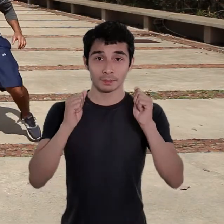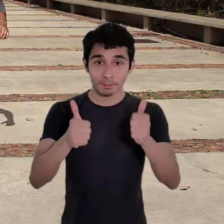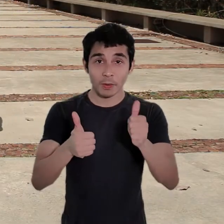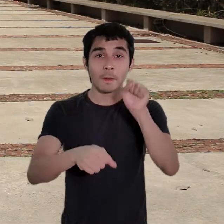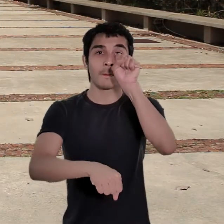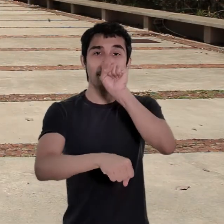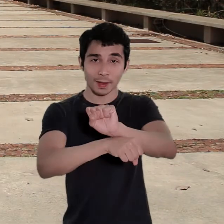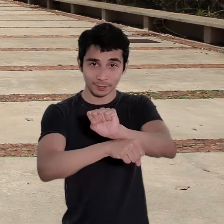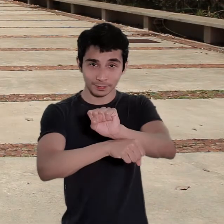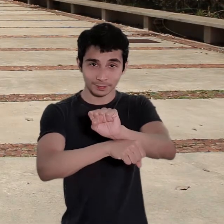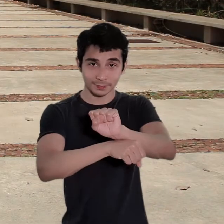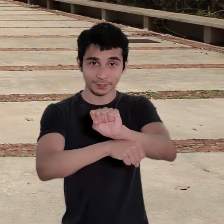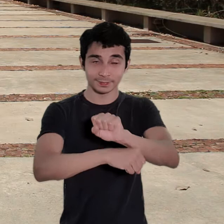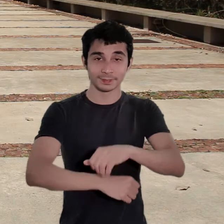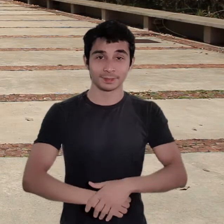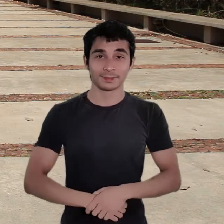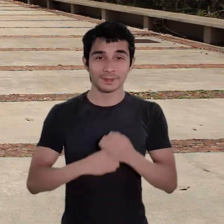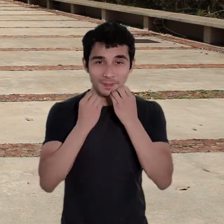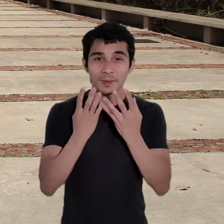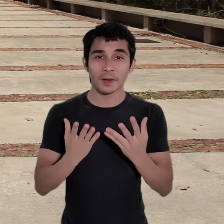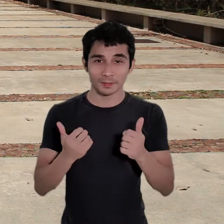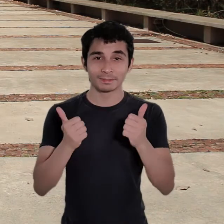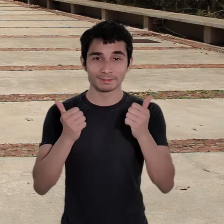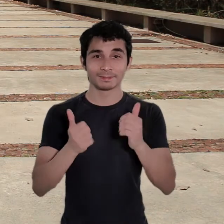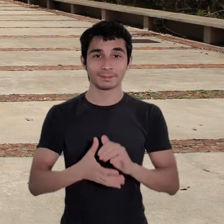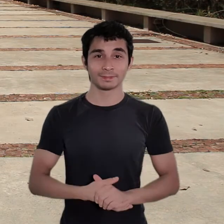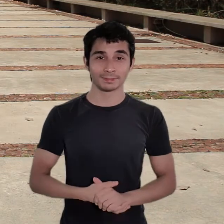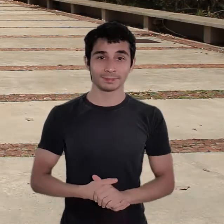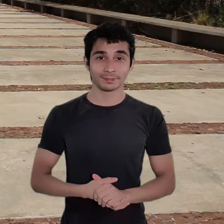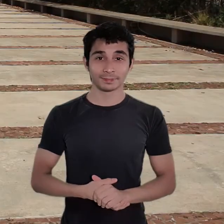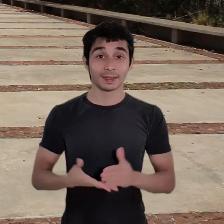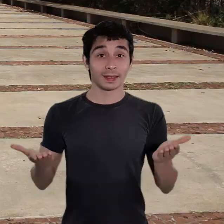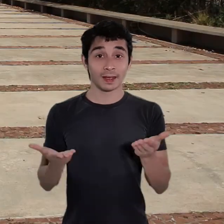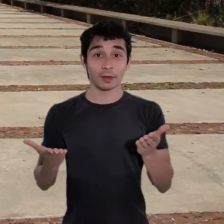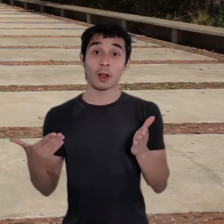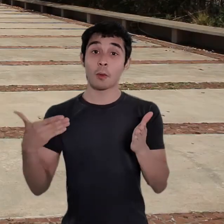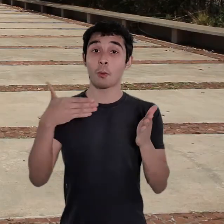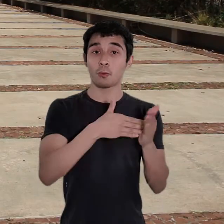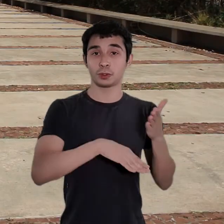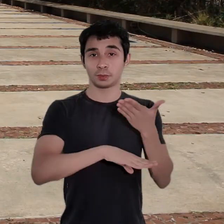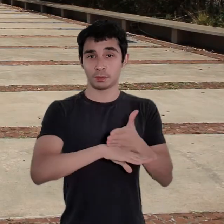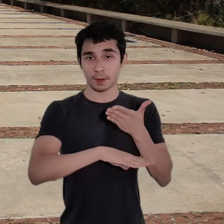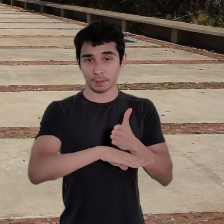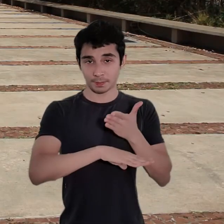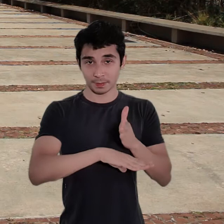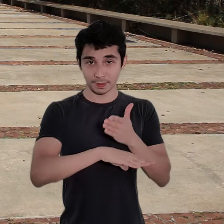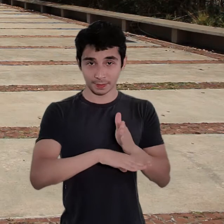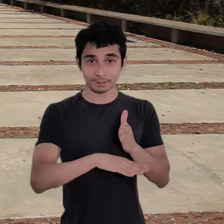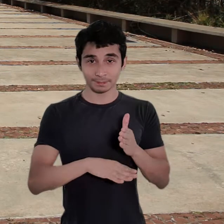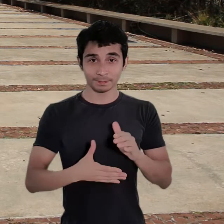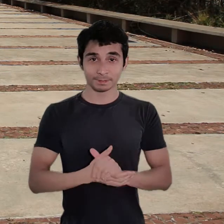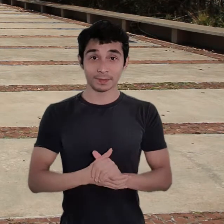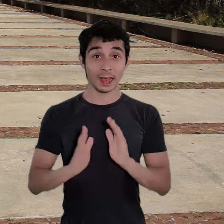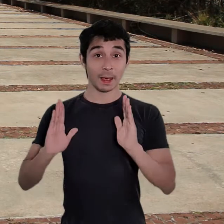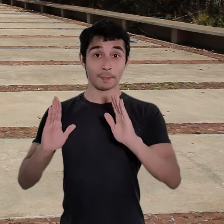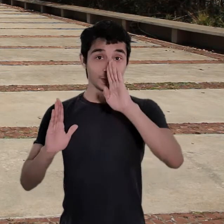E... Muito bem! Parou! Muito bem, pessoal! Pessoal, a gente vai para a última fase, o último